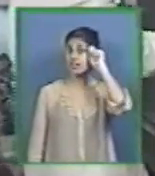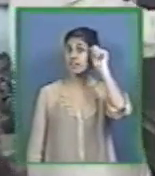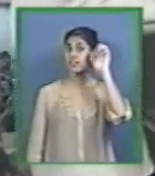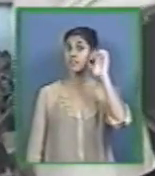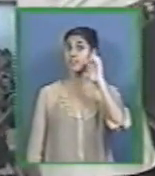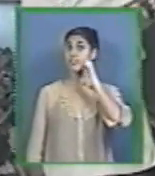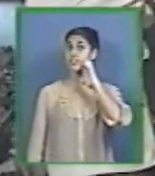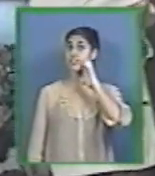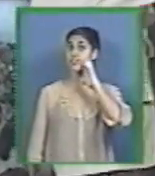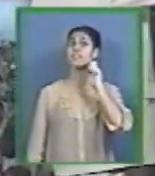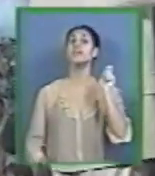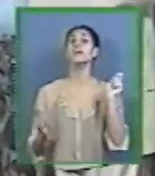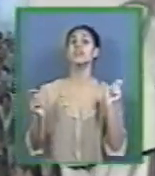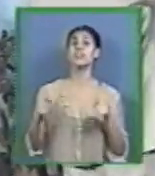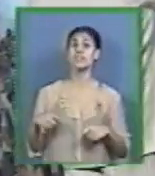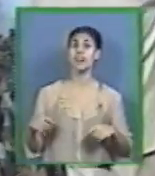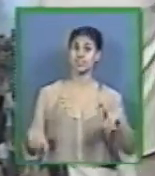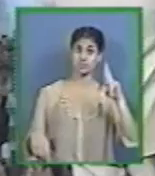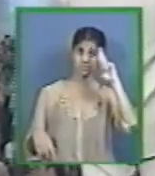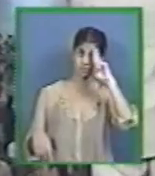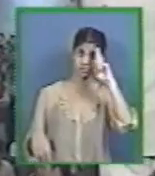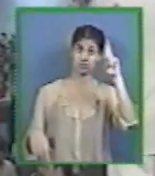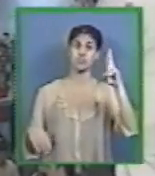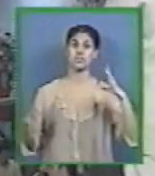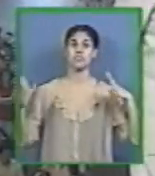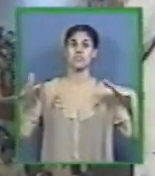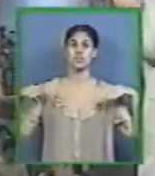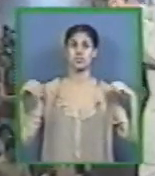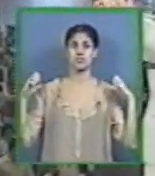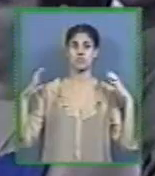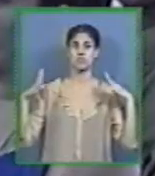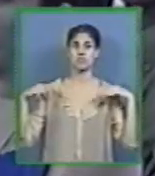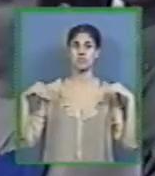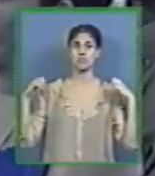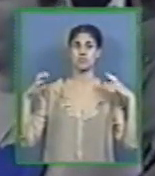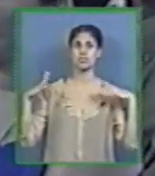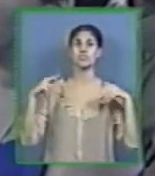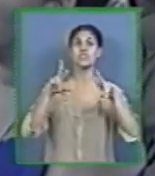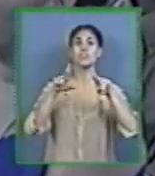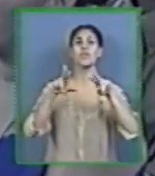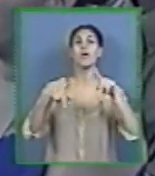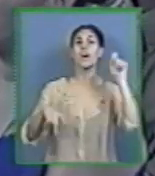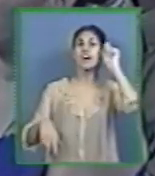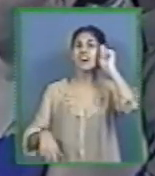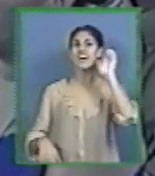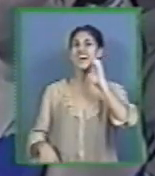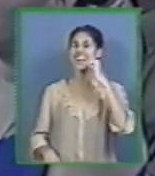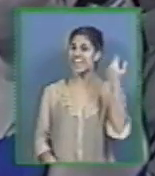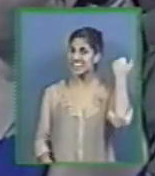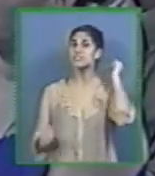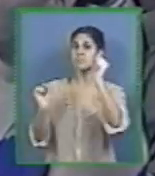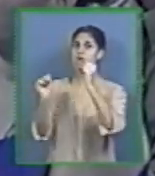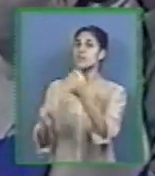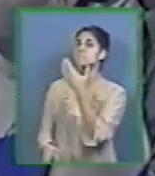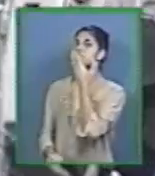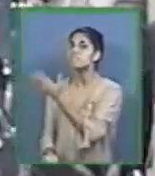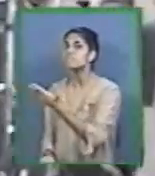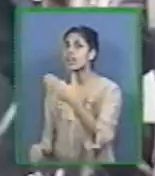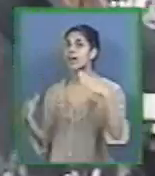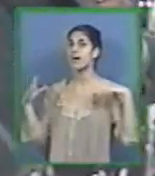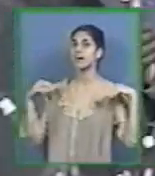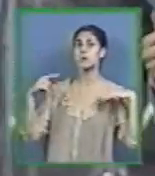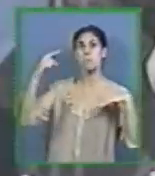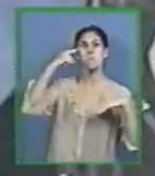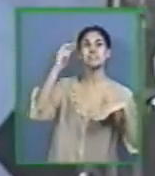Fazer com que os anjos Agissem em favor deles Não dominar